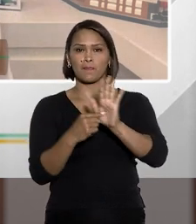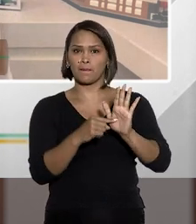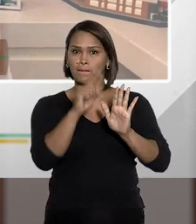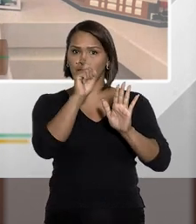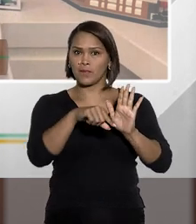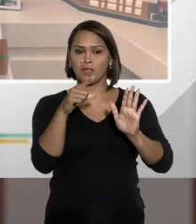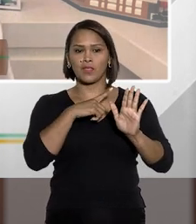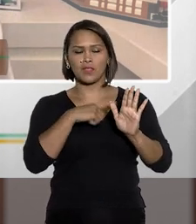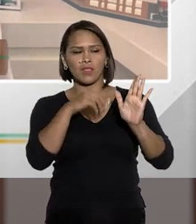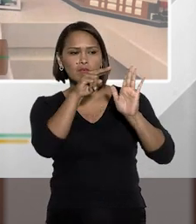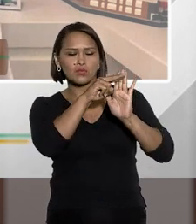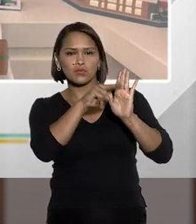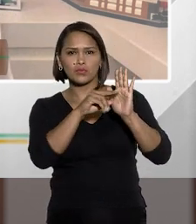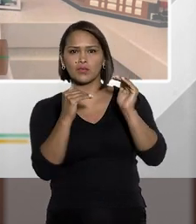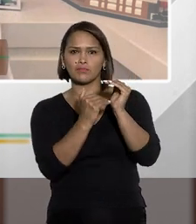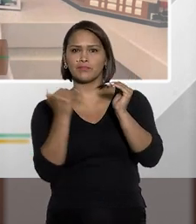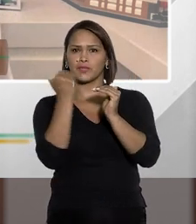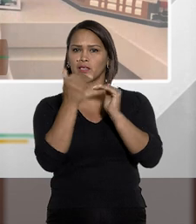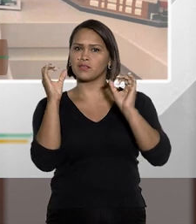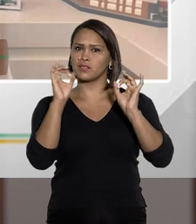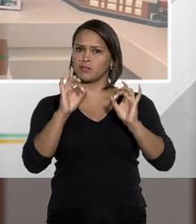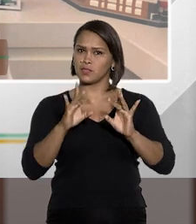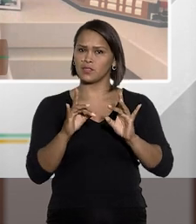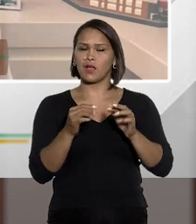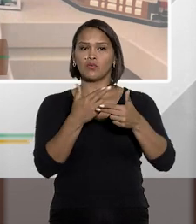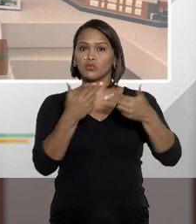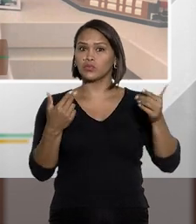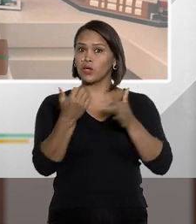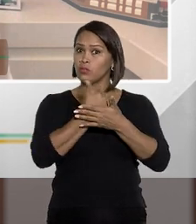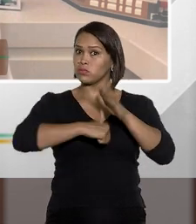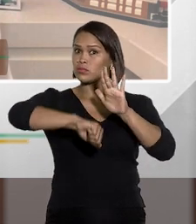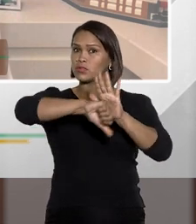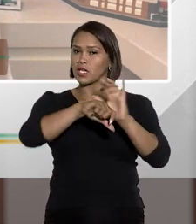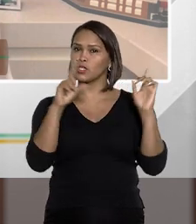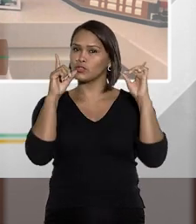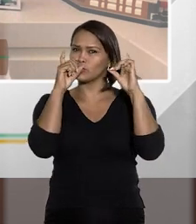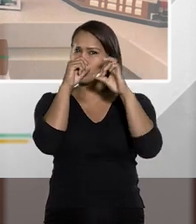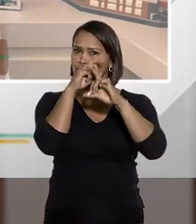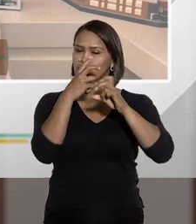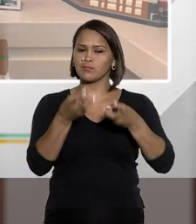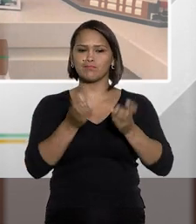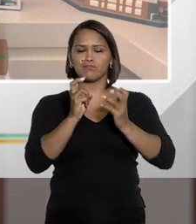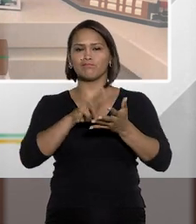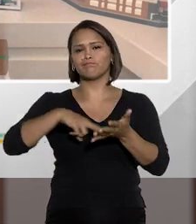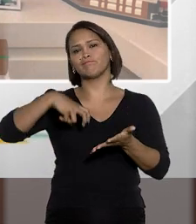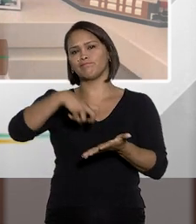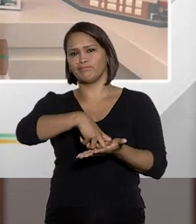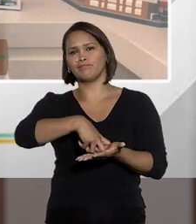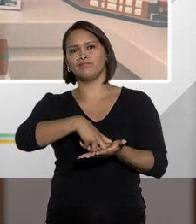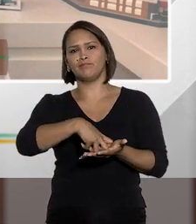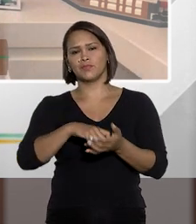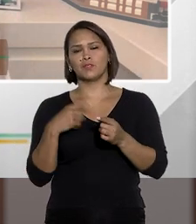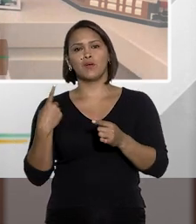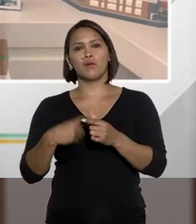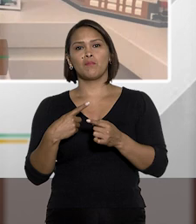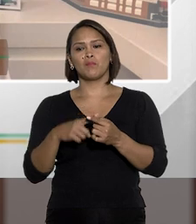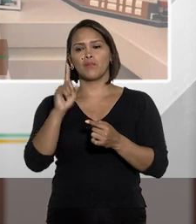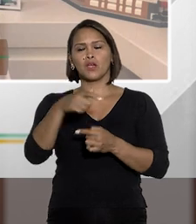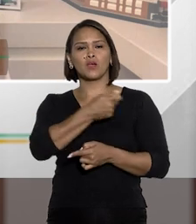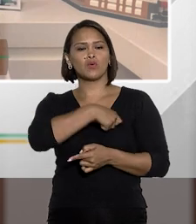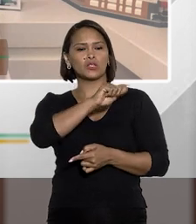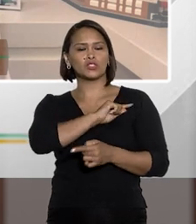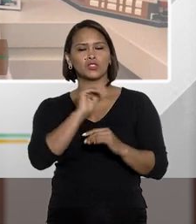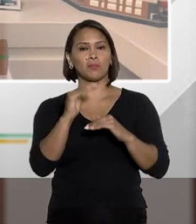que demandam esse elemento subjetivo especial são crimes de difícil persecução penal, porque